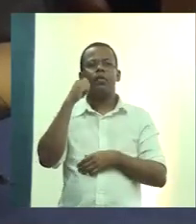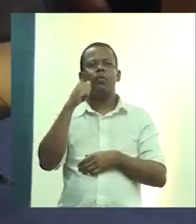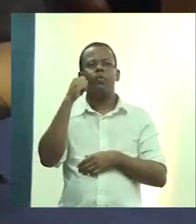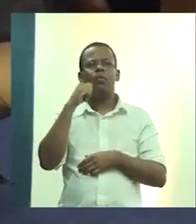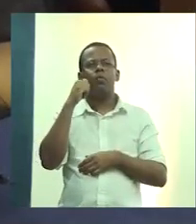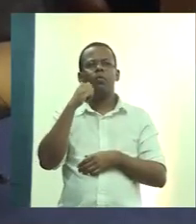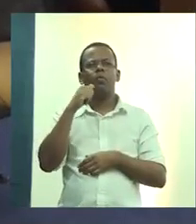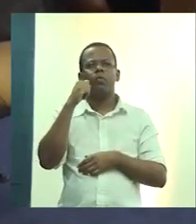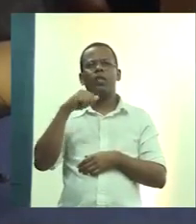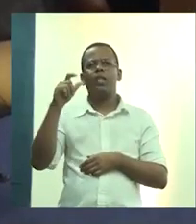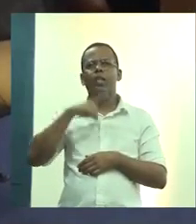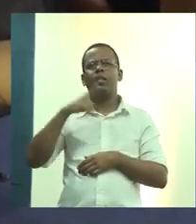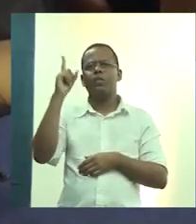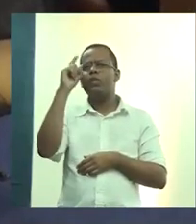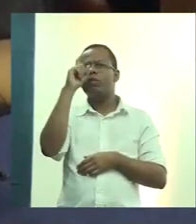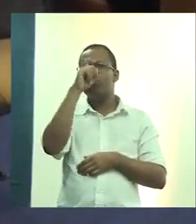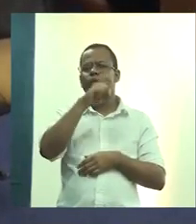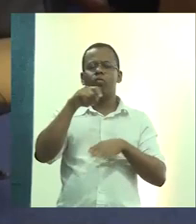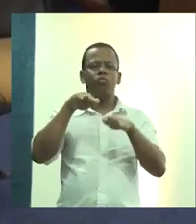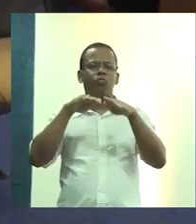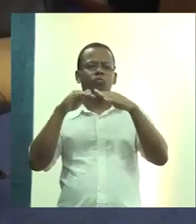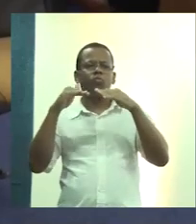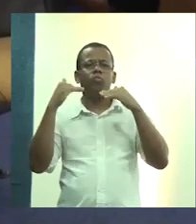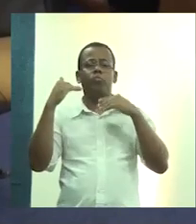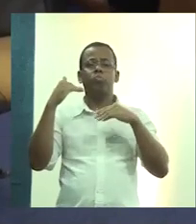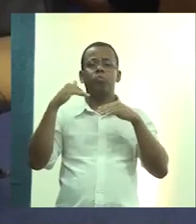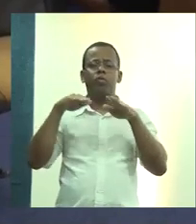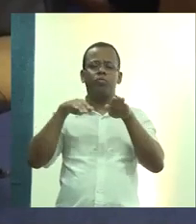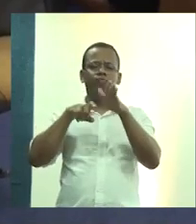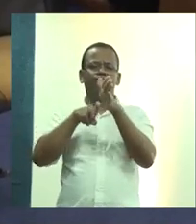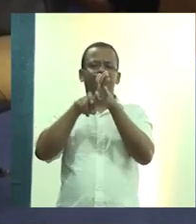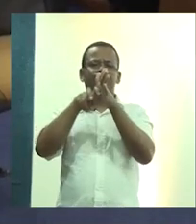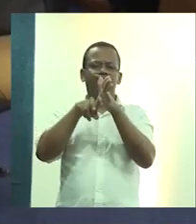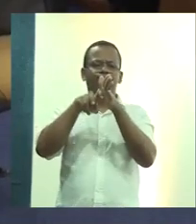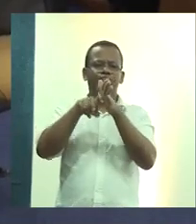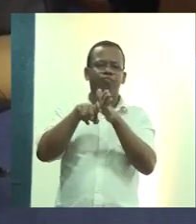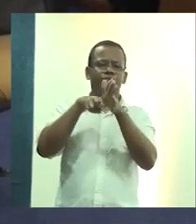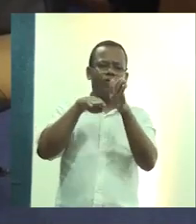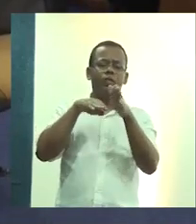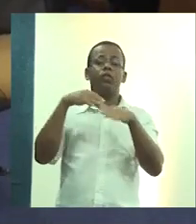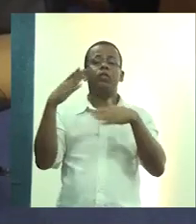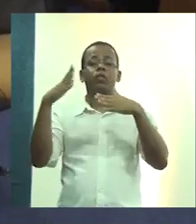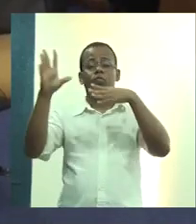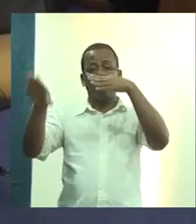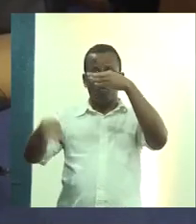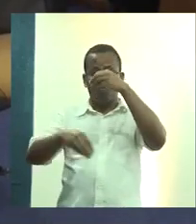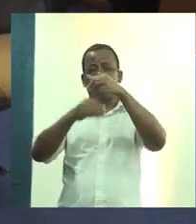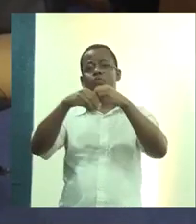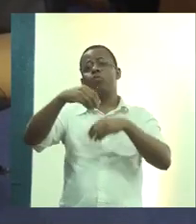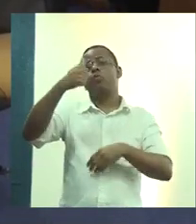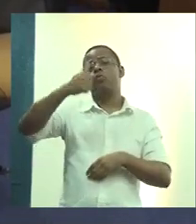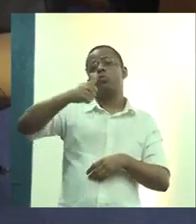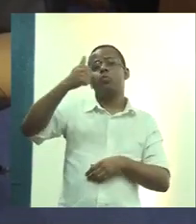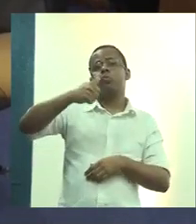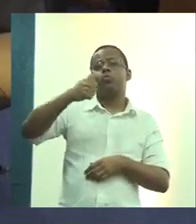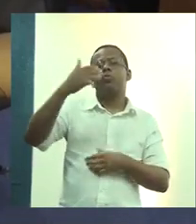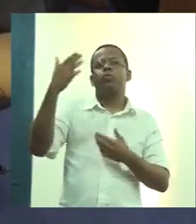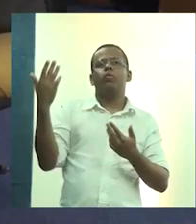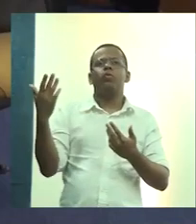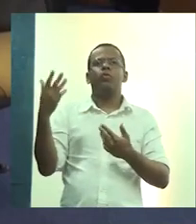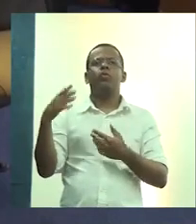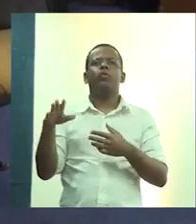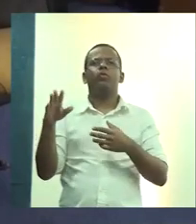dificuldade de locomoção, enfim. Então, o que que, como um resumo desse primeiro case,